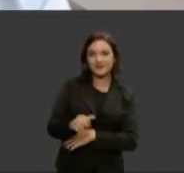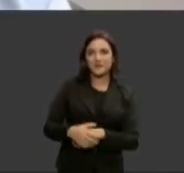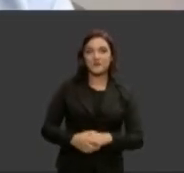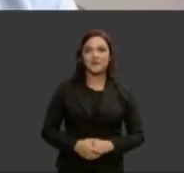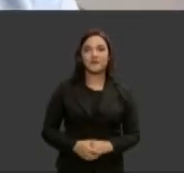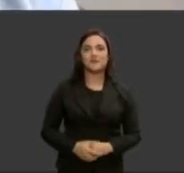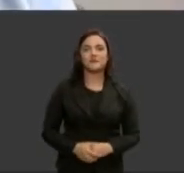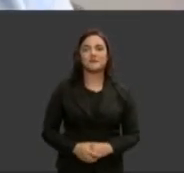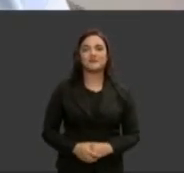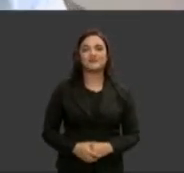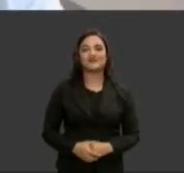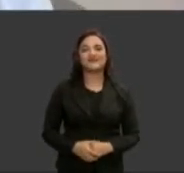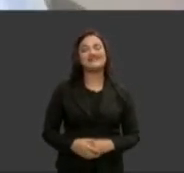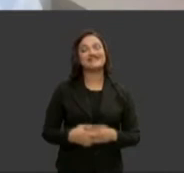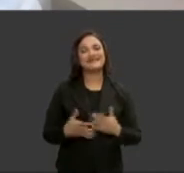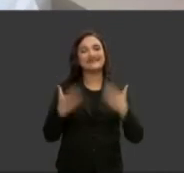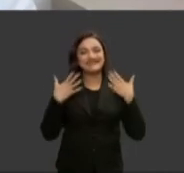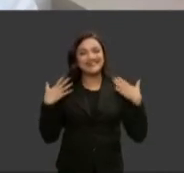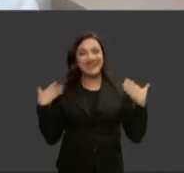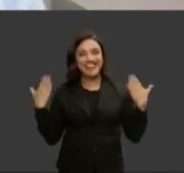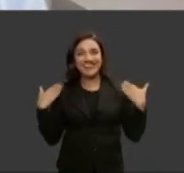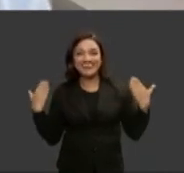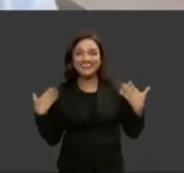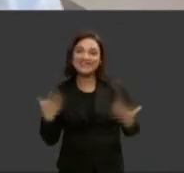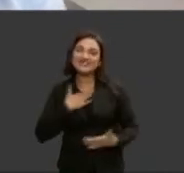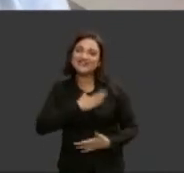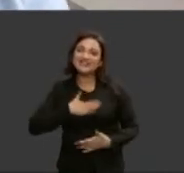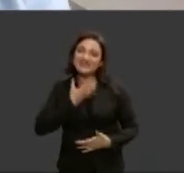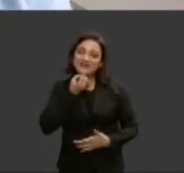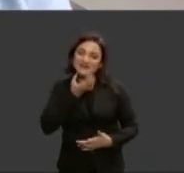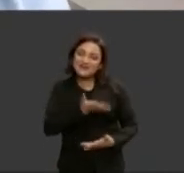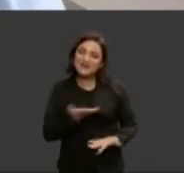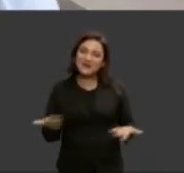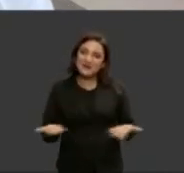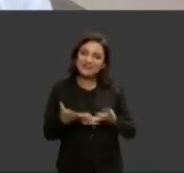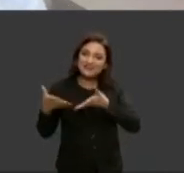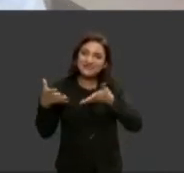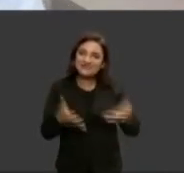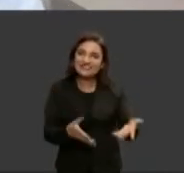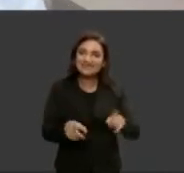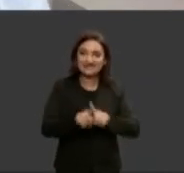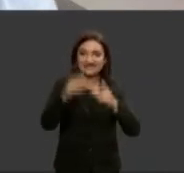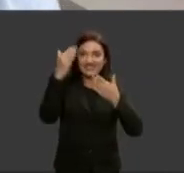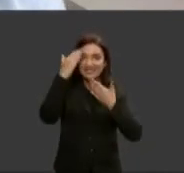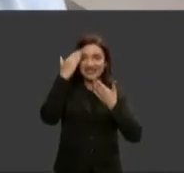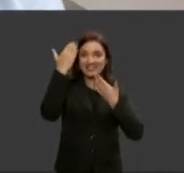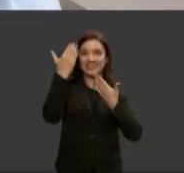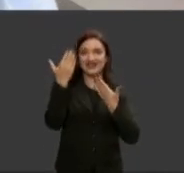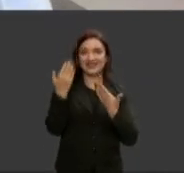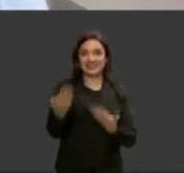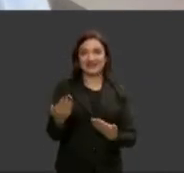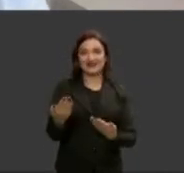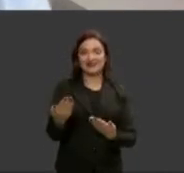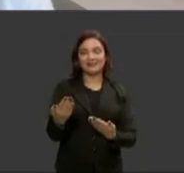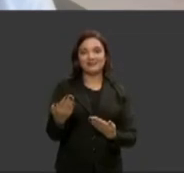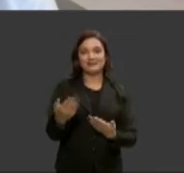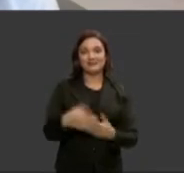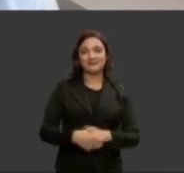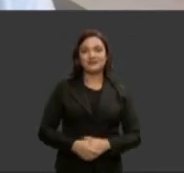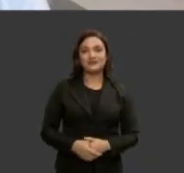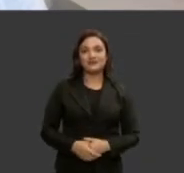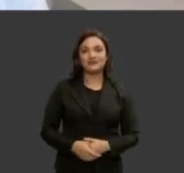uma alegria uma satisfação estar aqui em primeiro momento agradecer muitíssimo ao meu